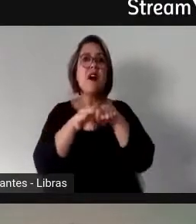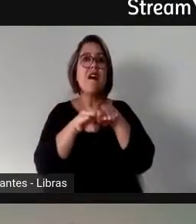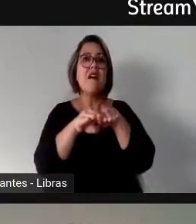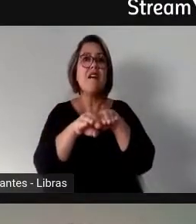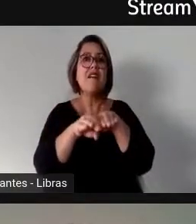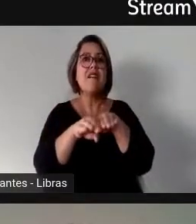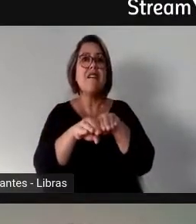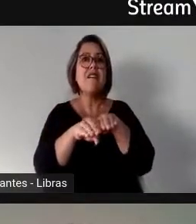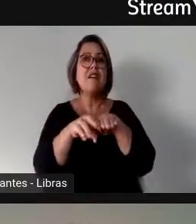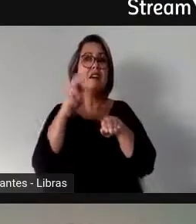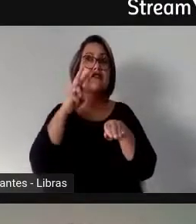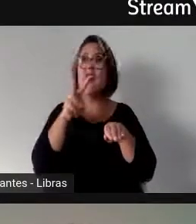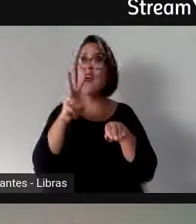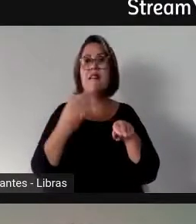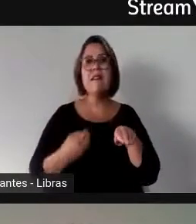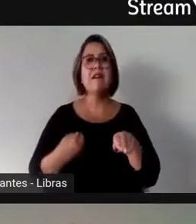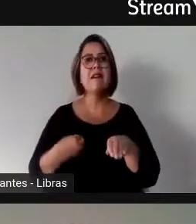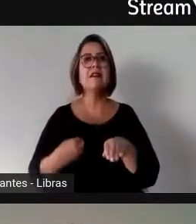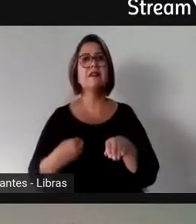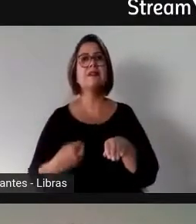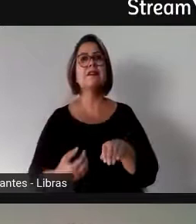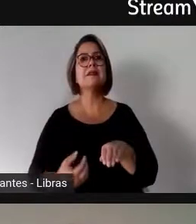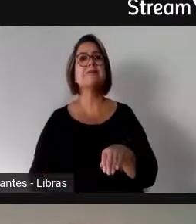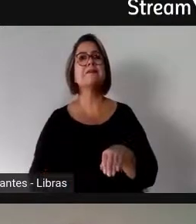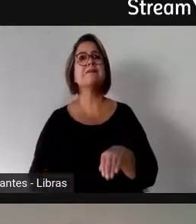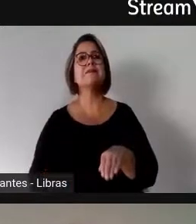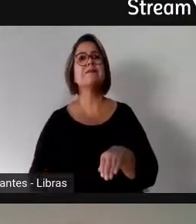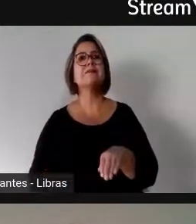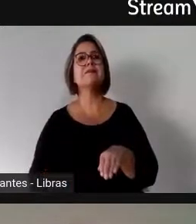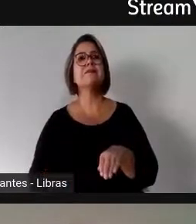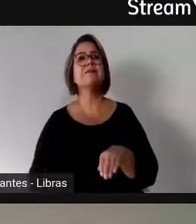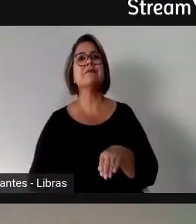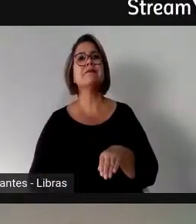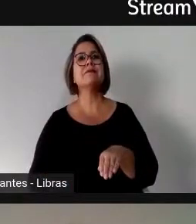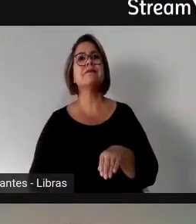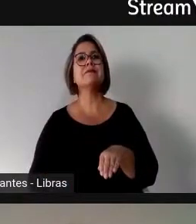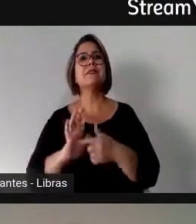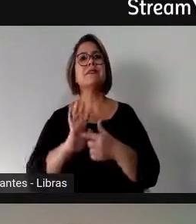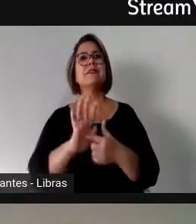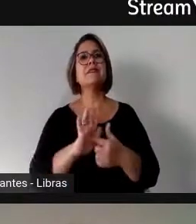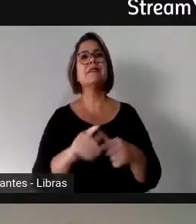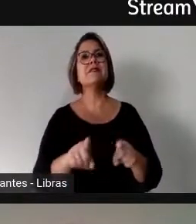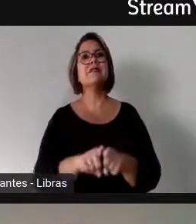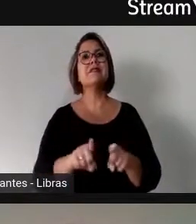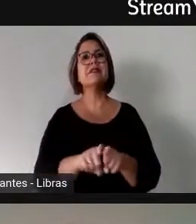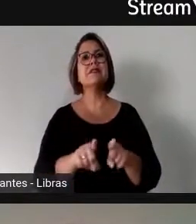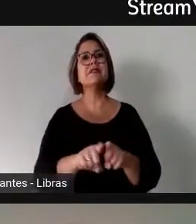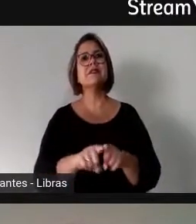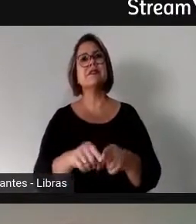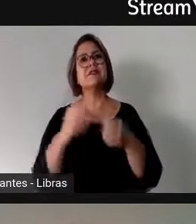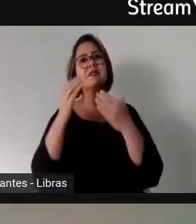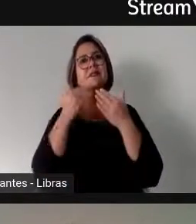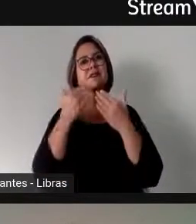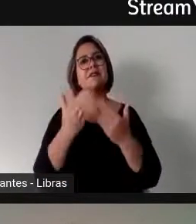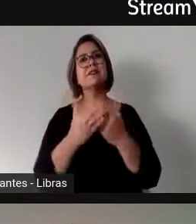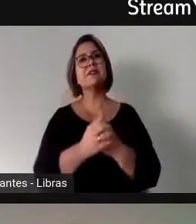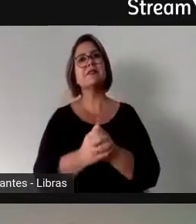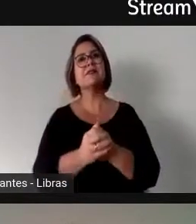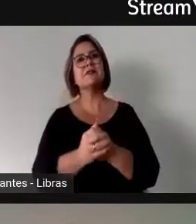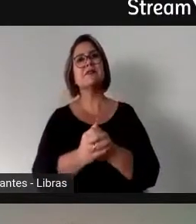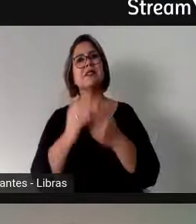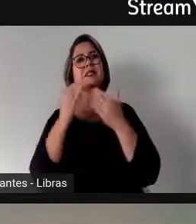lado, é só observar onde estão as mulheres. Então, Gláucia, muito obrigada pela pergunta, muito obrigada pela